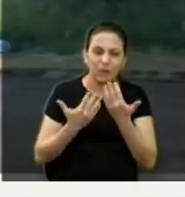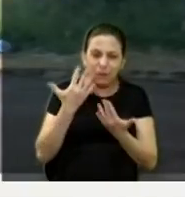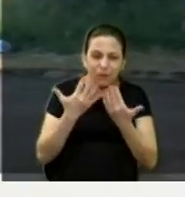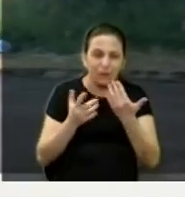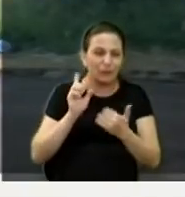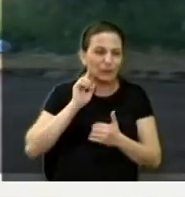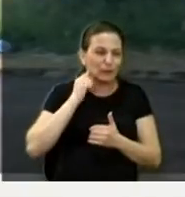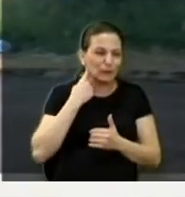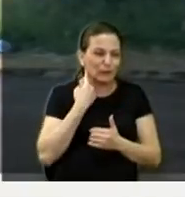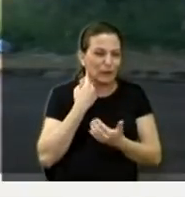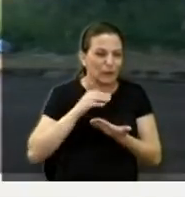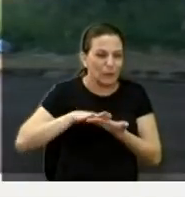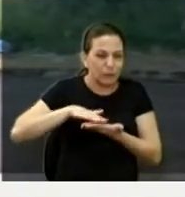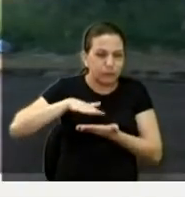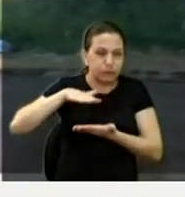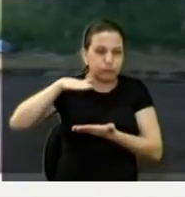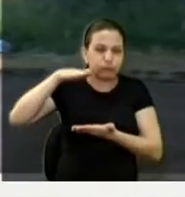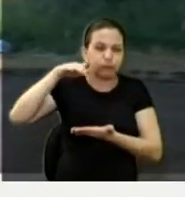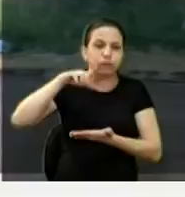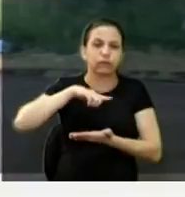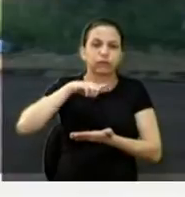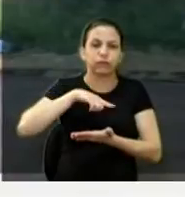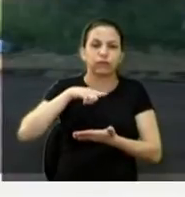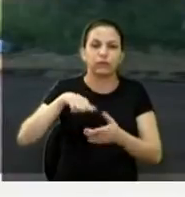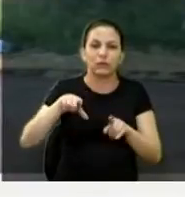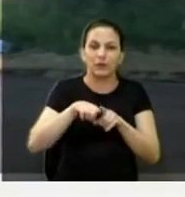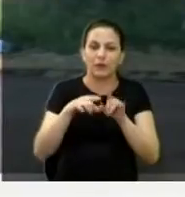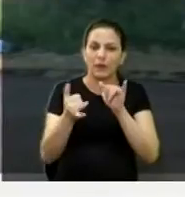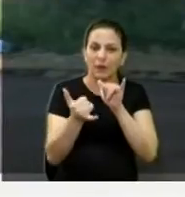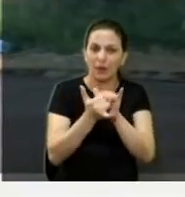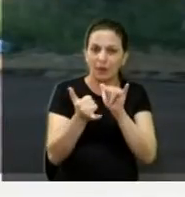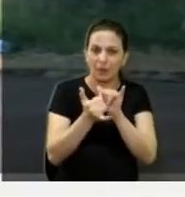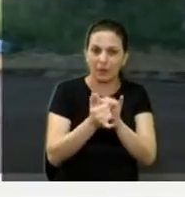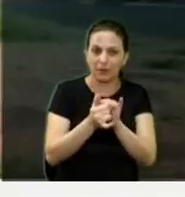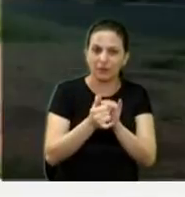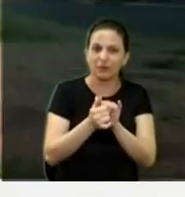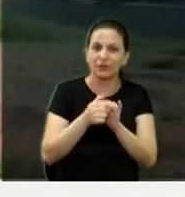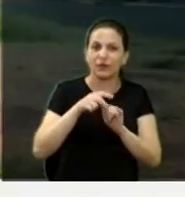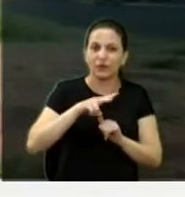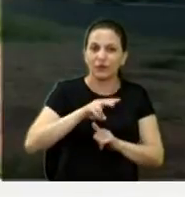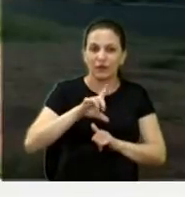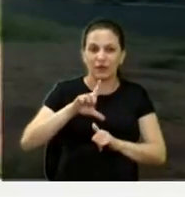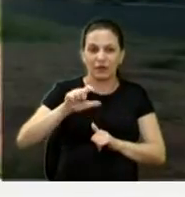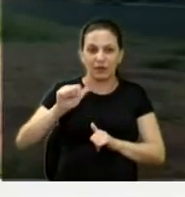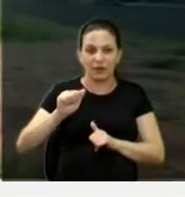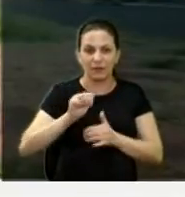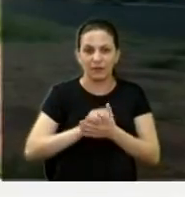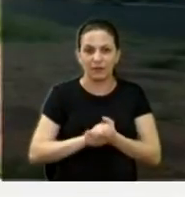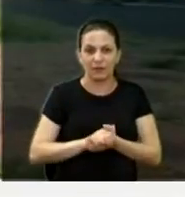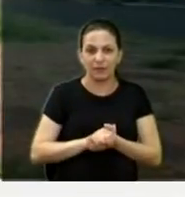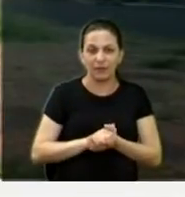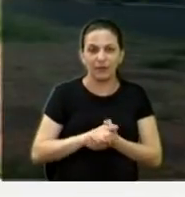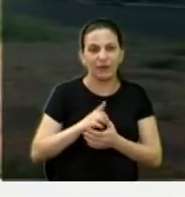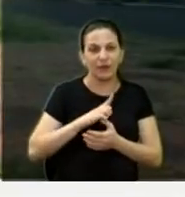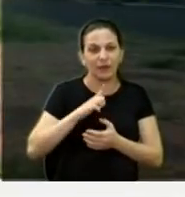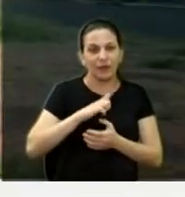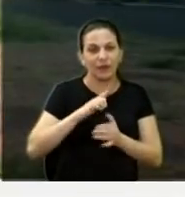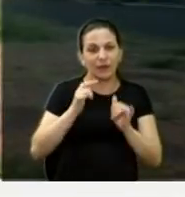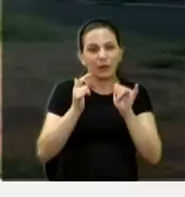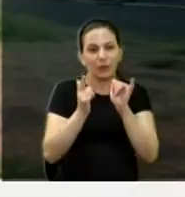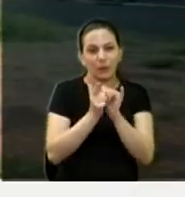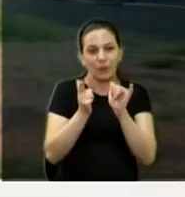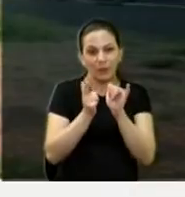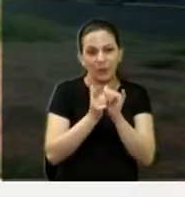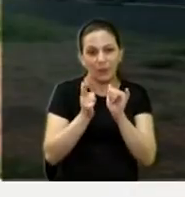acumulado, também é a praça ali da Vila Xavier. Nova foto, o jardim e passeio público